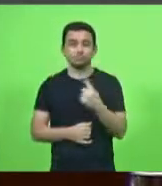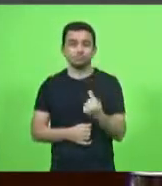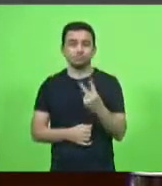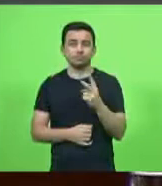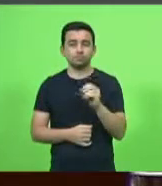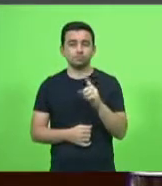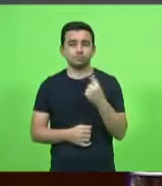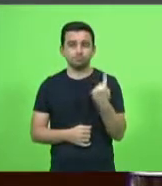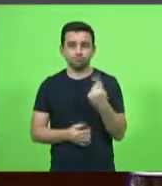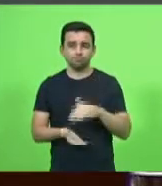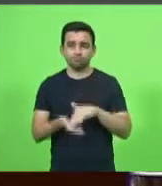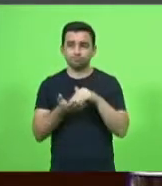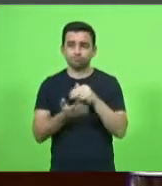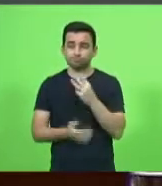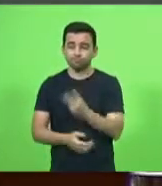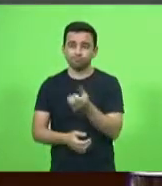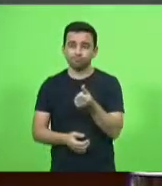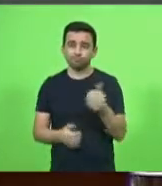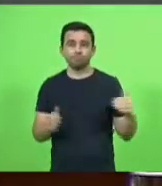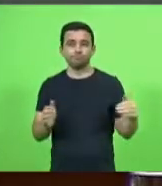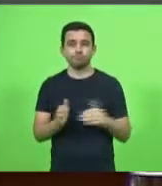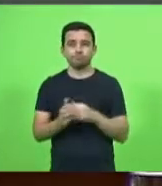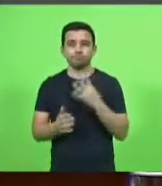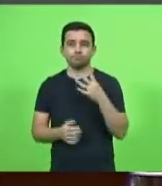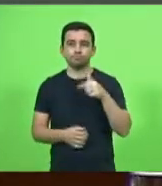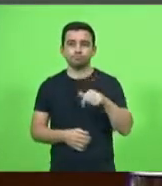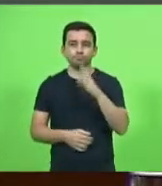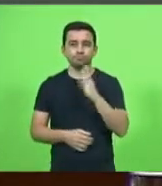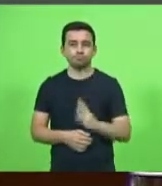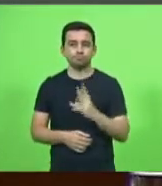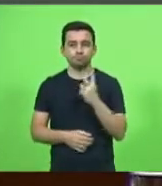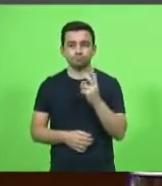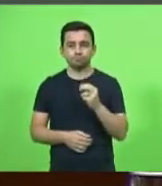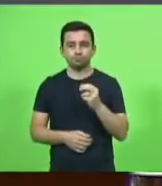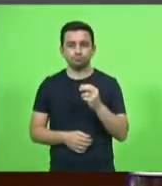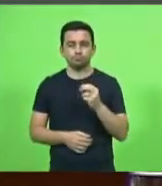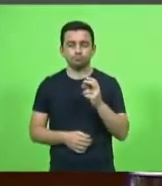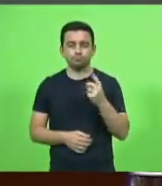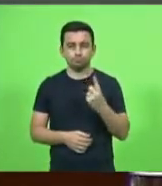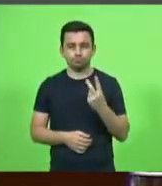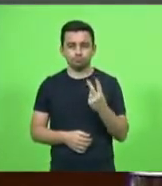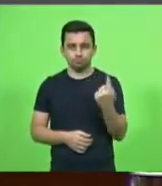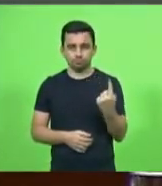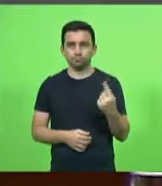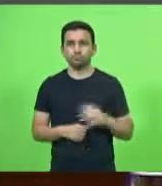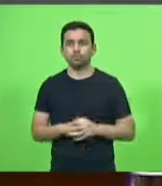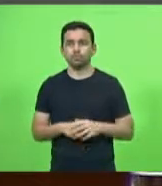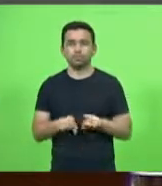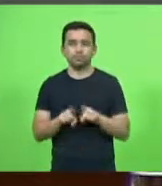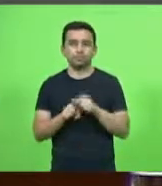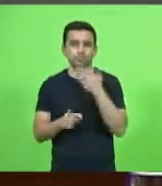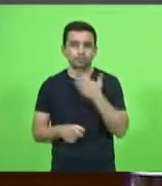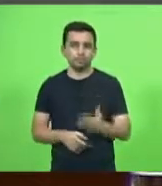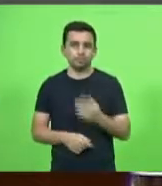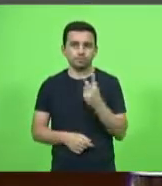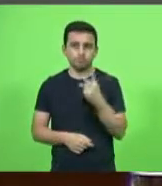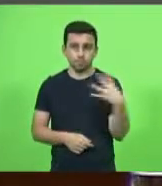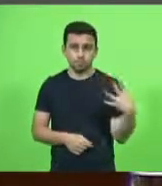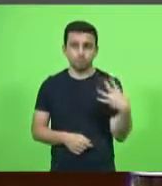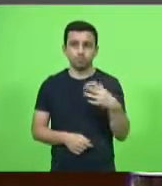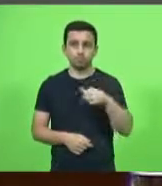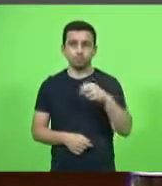as moções 36 a 47, barra 2021, bem como os requerimentos 24, 71, 75,